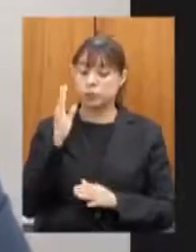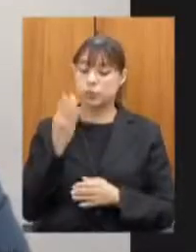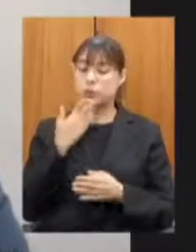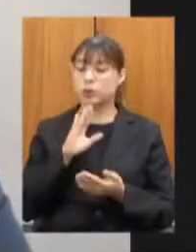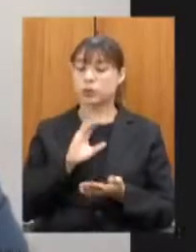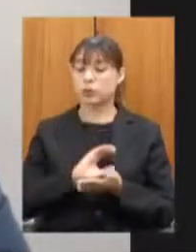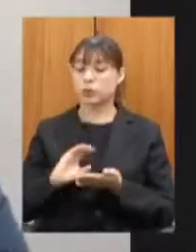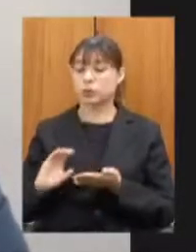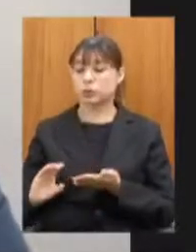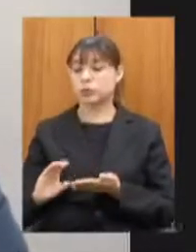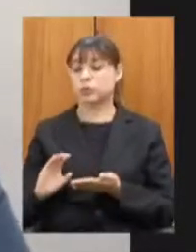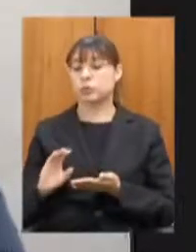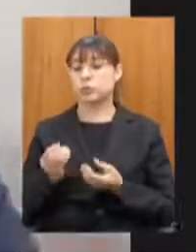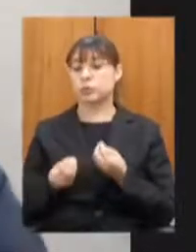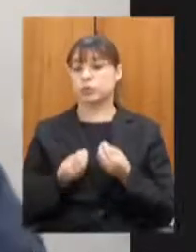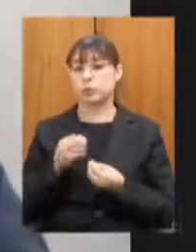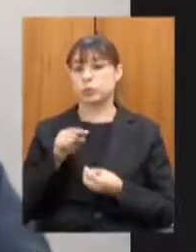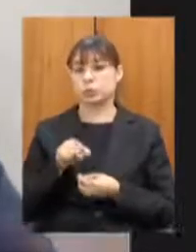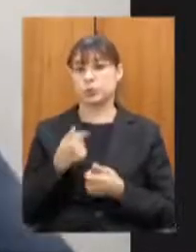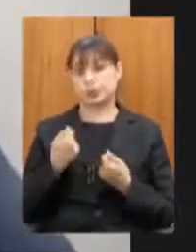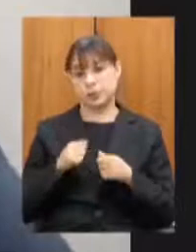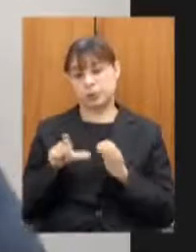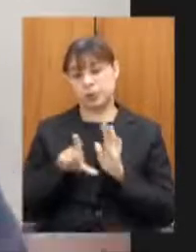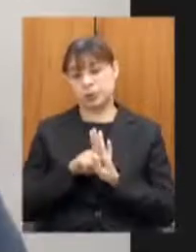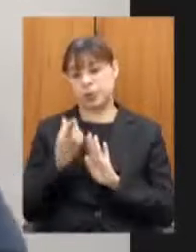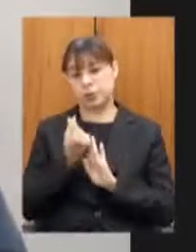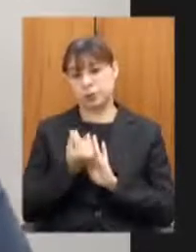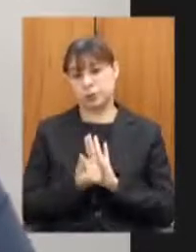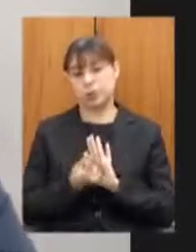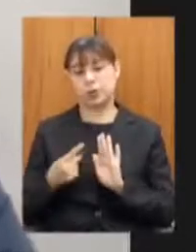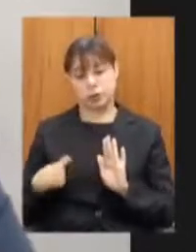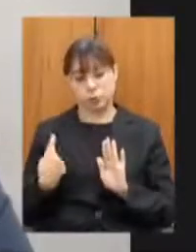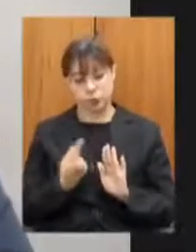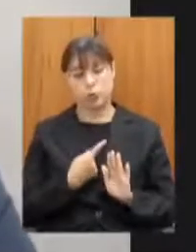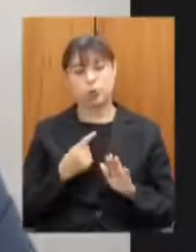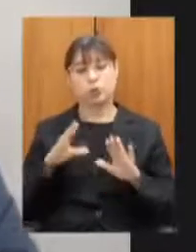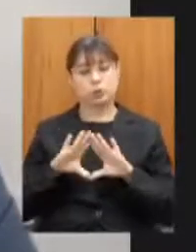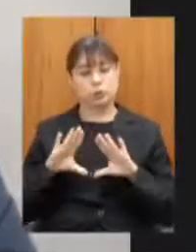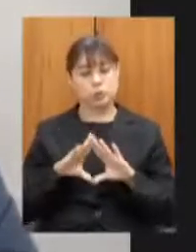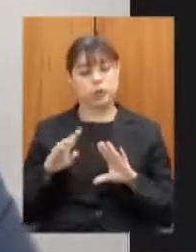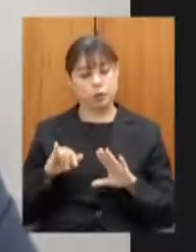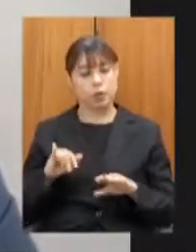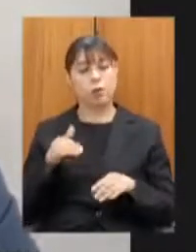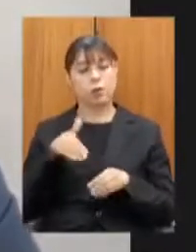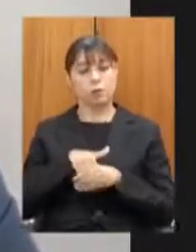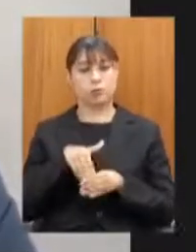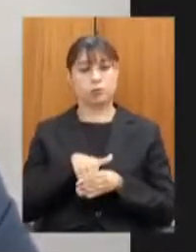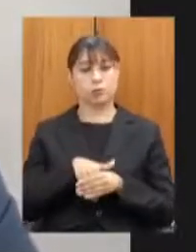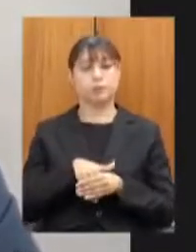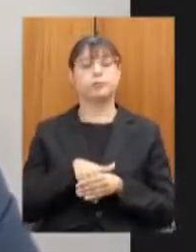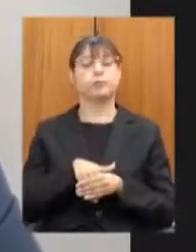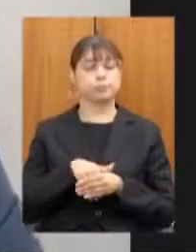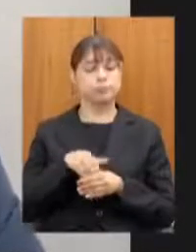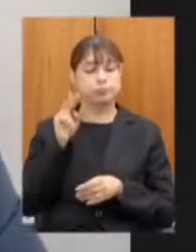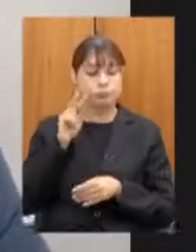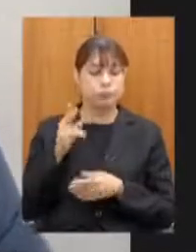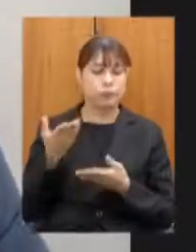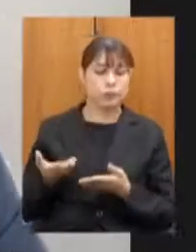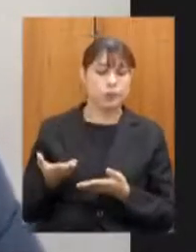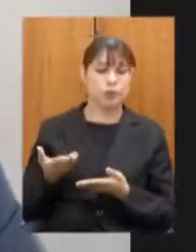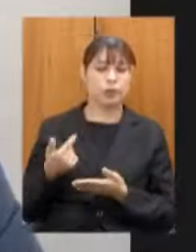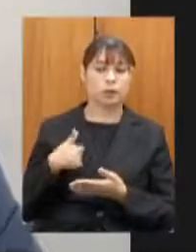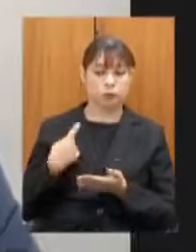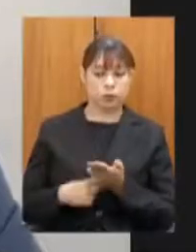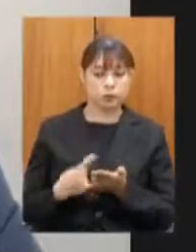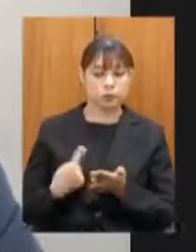resultantes do acordo tem que estar na lei orçamentar então a Assembleia vai votar então tenha viu secretário Fernando o meu